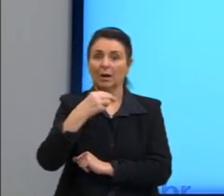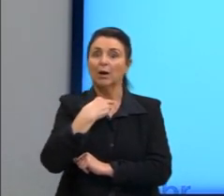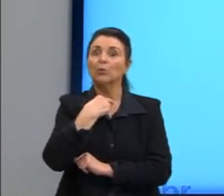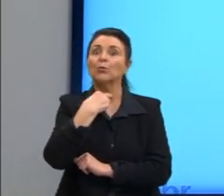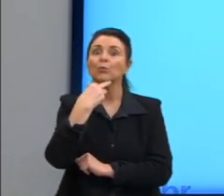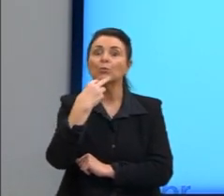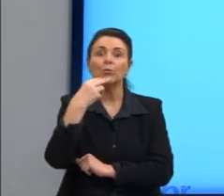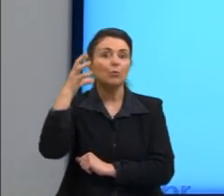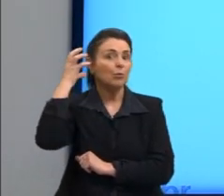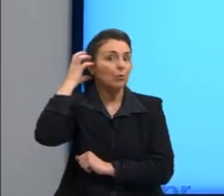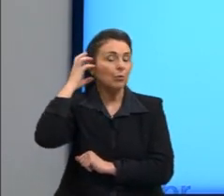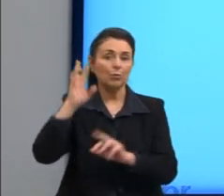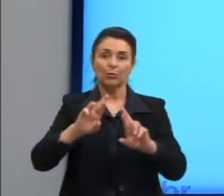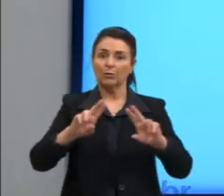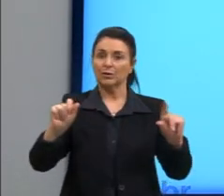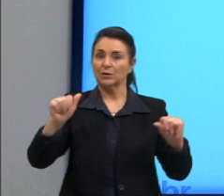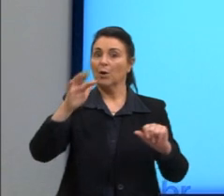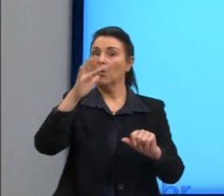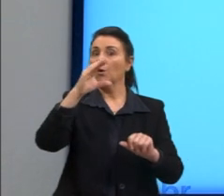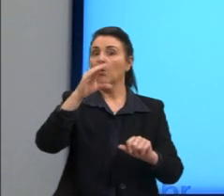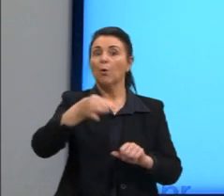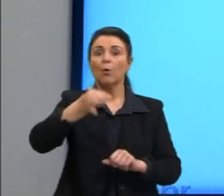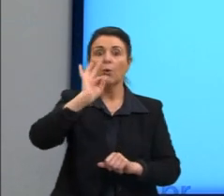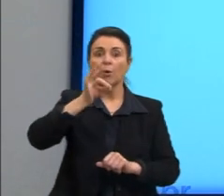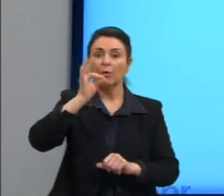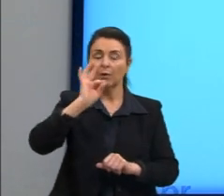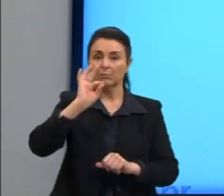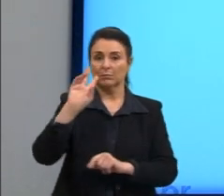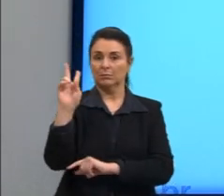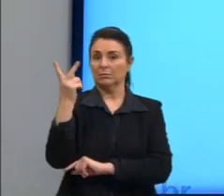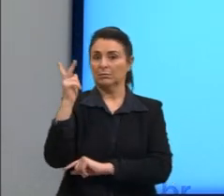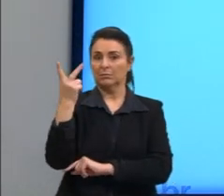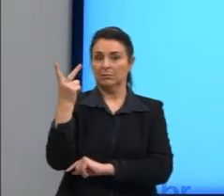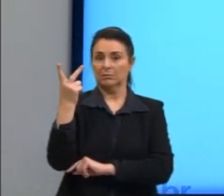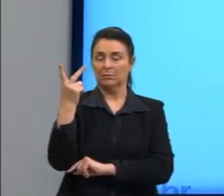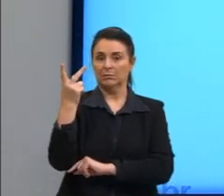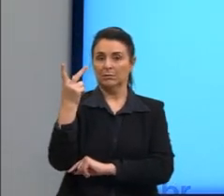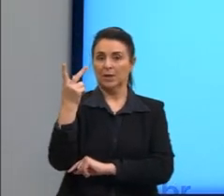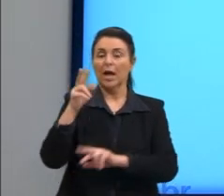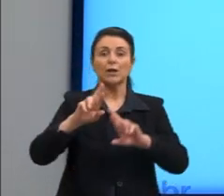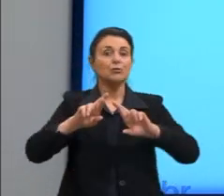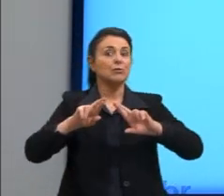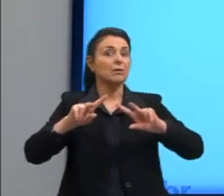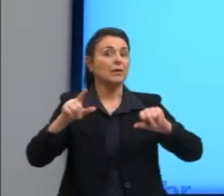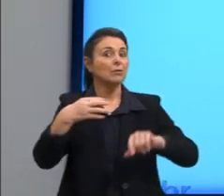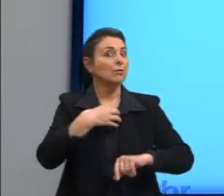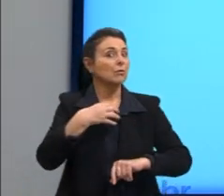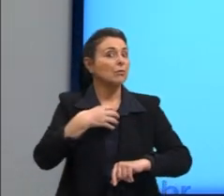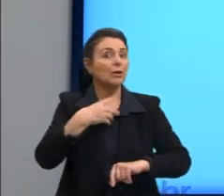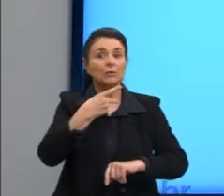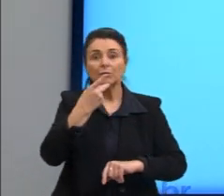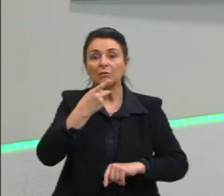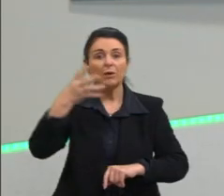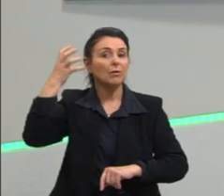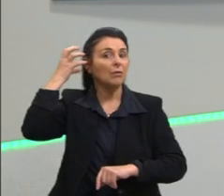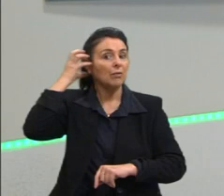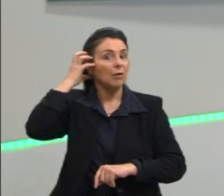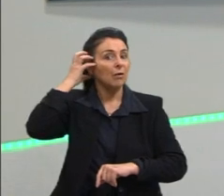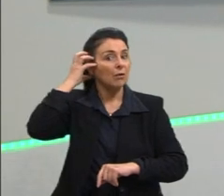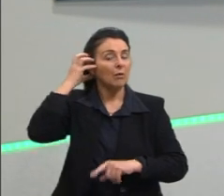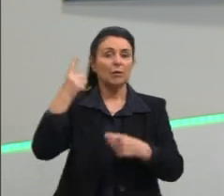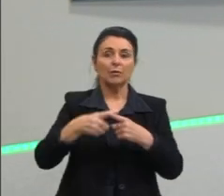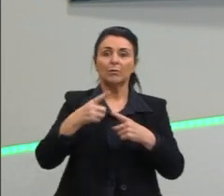falar café, vai falar história, porque nós não vamos utilizar os mesmos